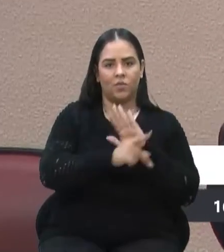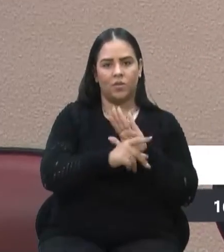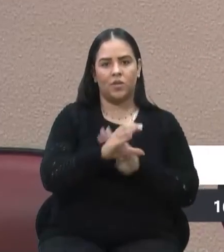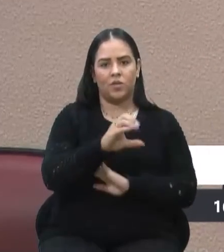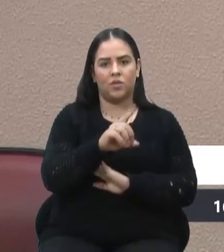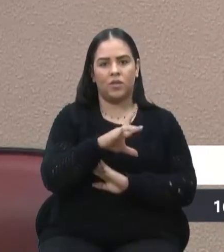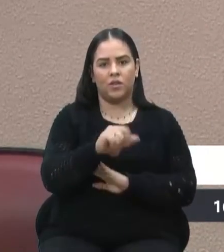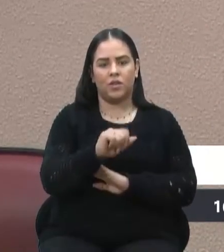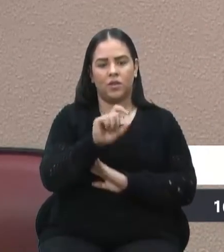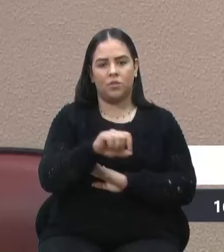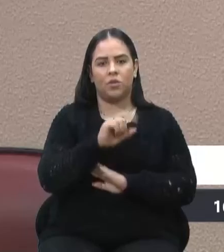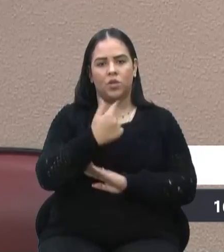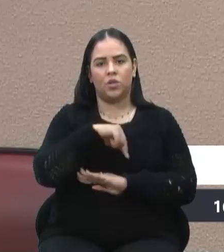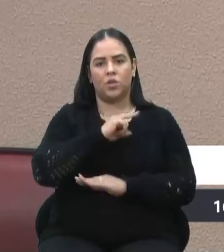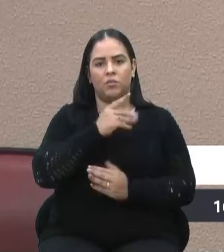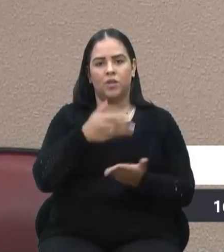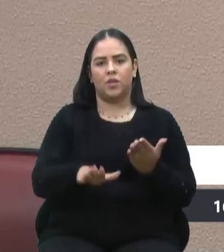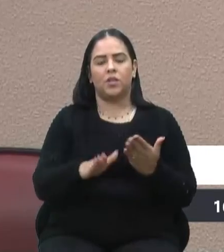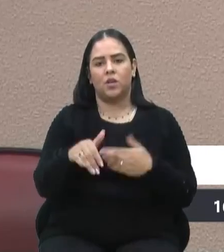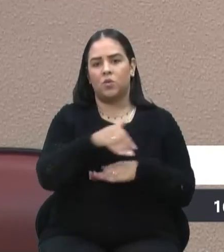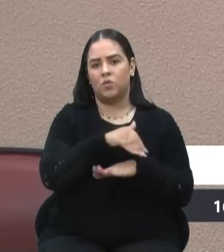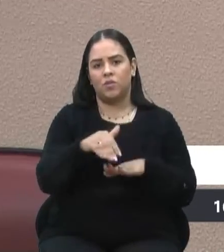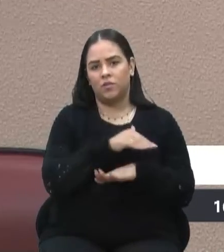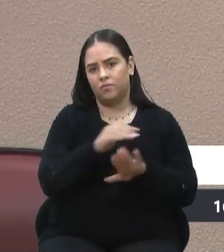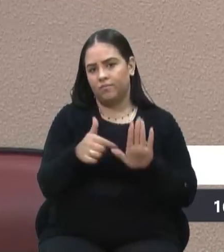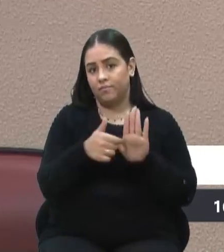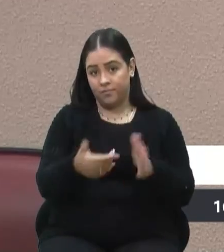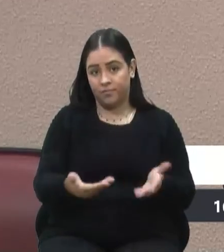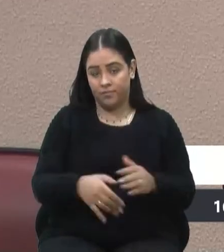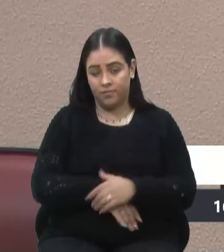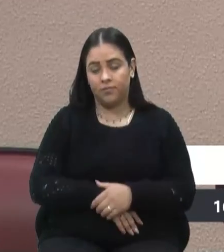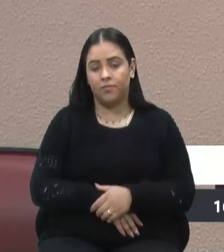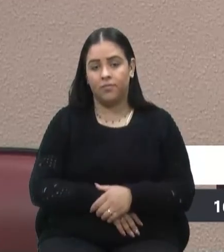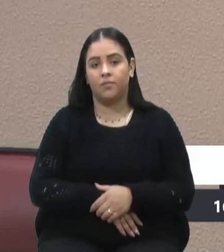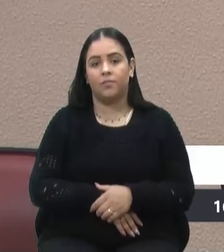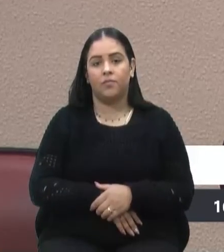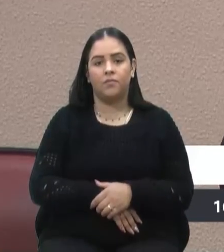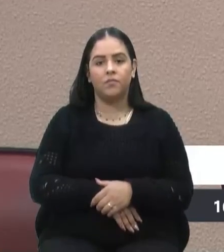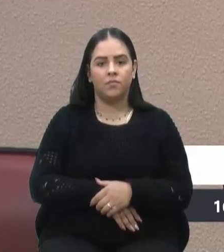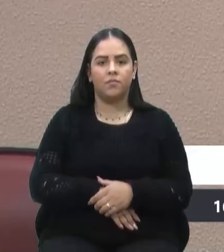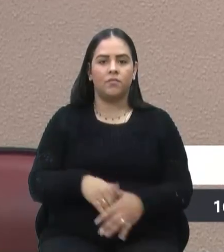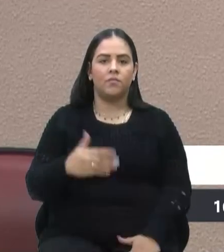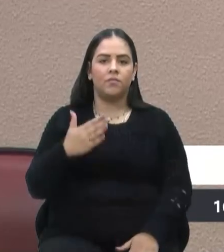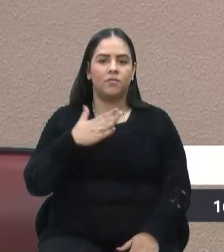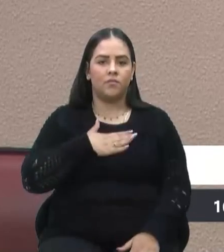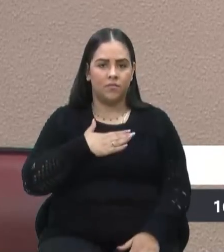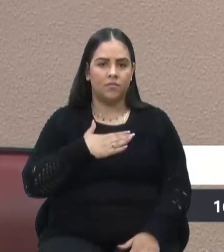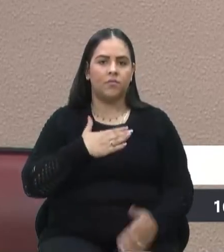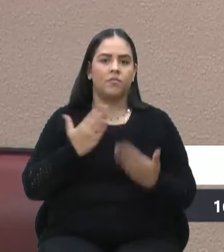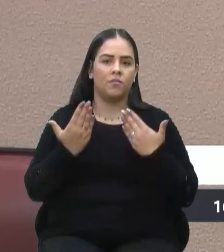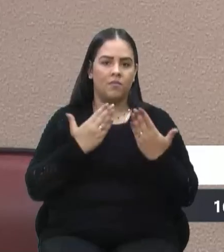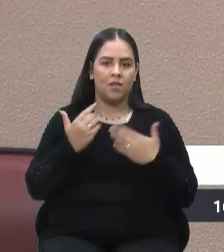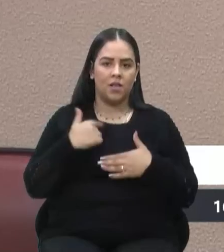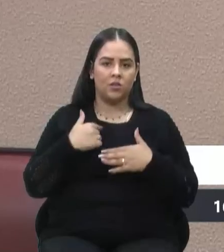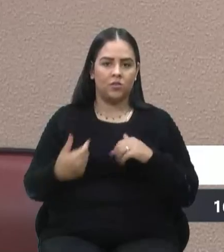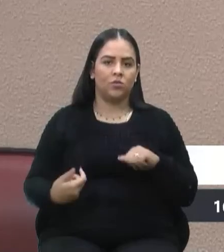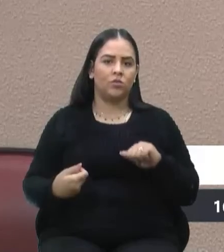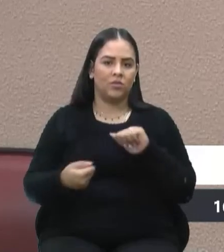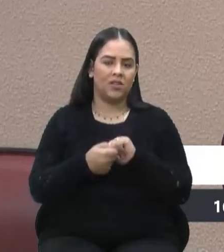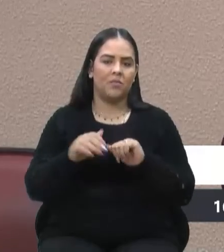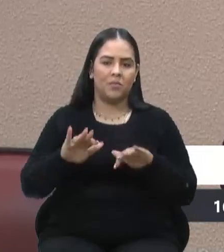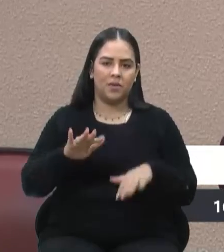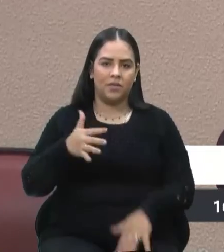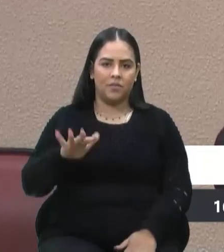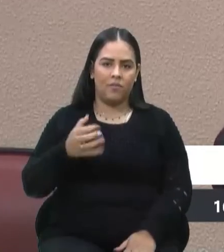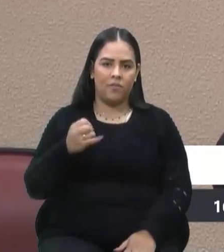credibilidade que perdemos, e as ruas mostram isso. Então, esse é o questionamento, mas sou parceiro, independente de ser líder de governo,